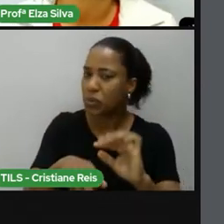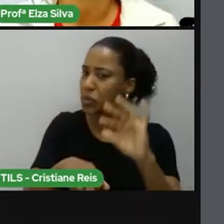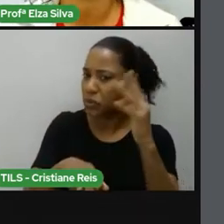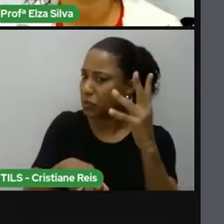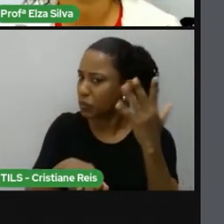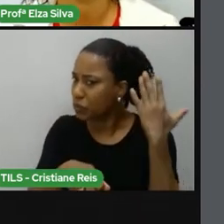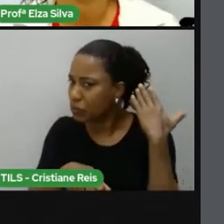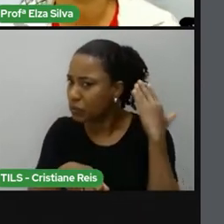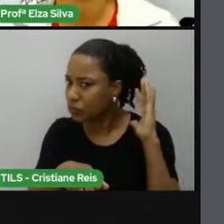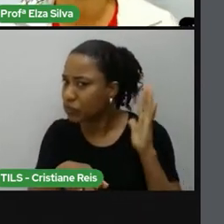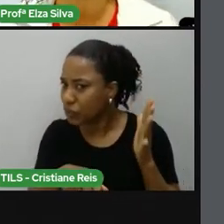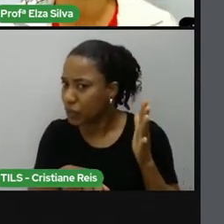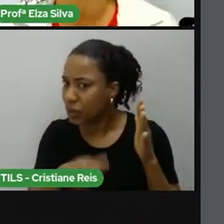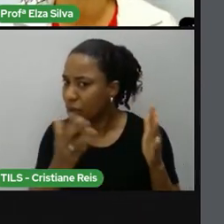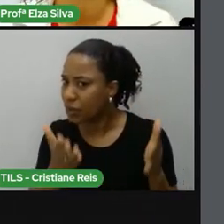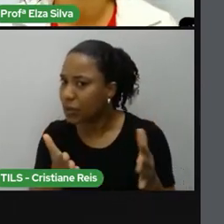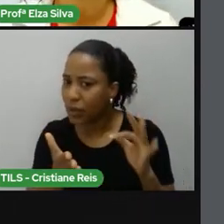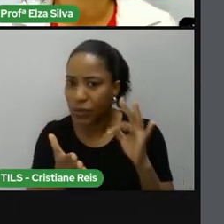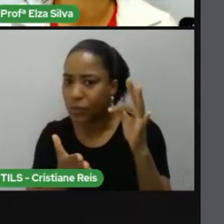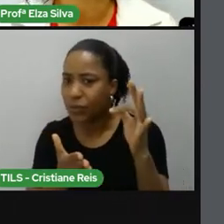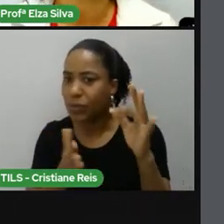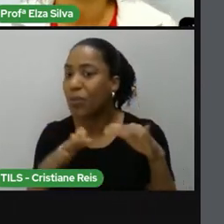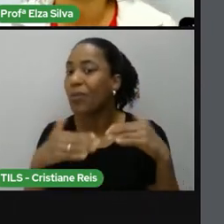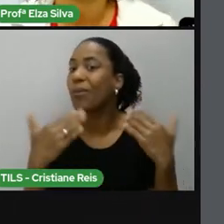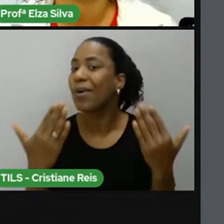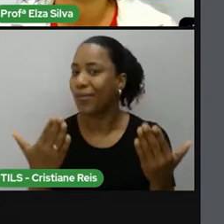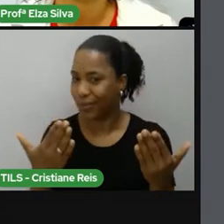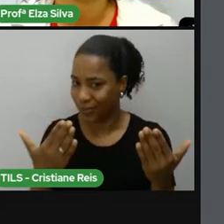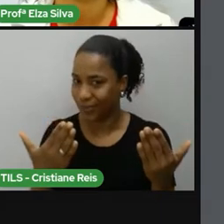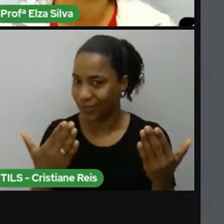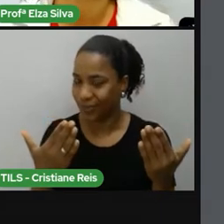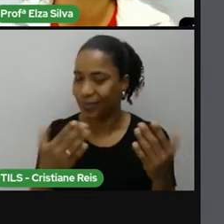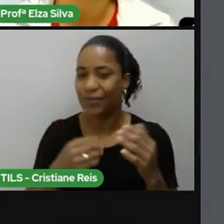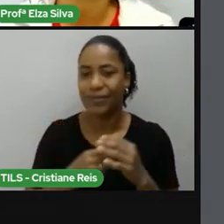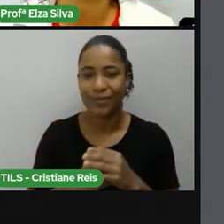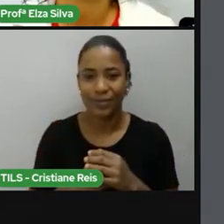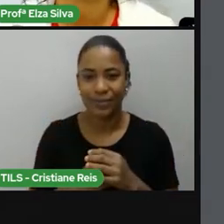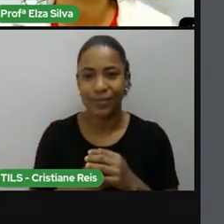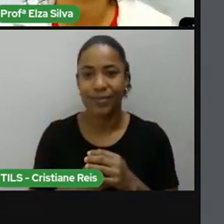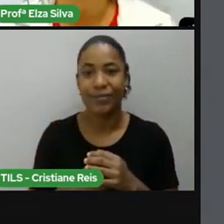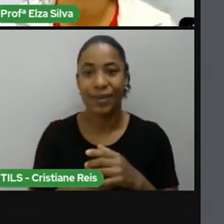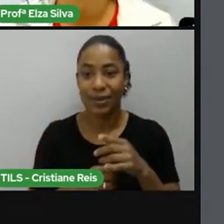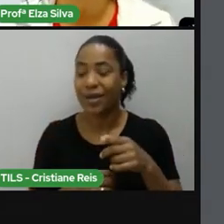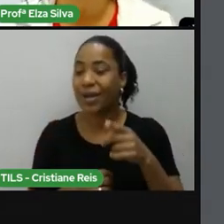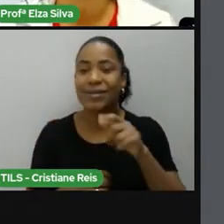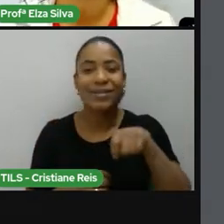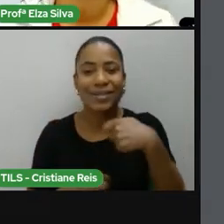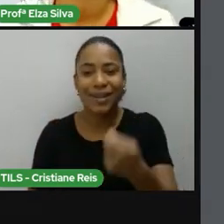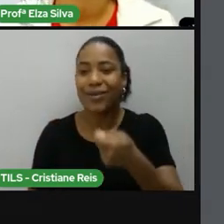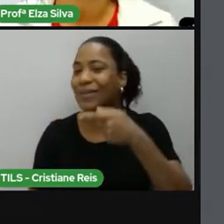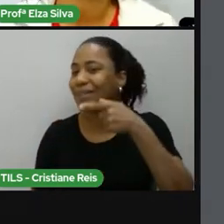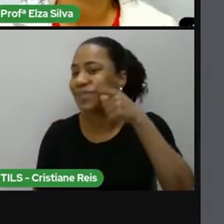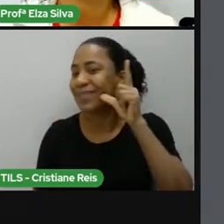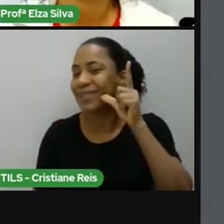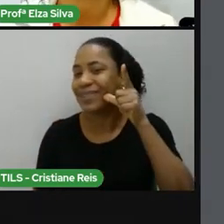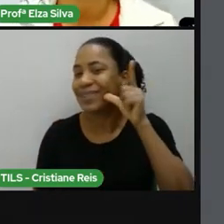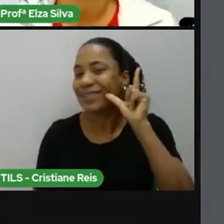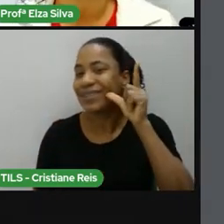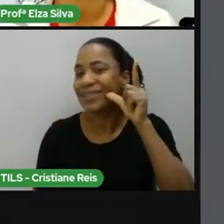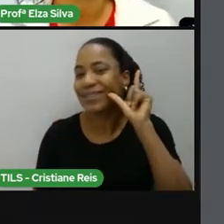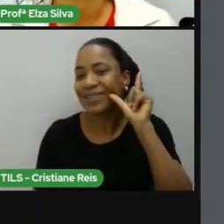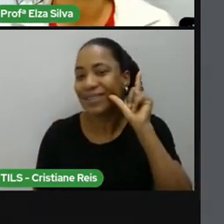The day before, yesterday, o que a gente chama aqui na nossa língua de antes de ontem. Yesterday,